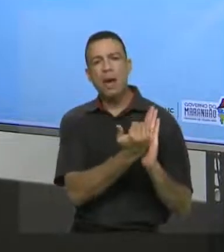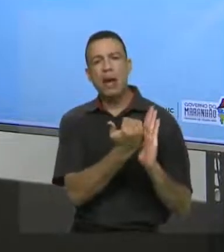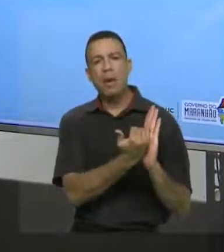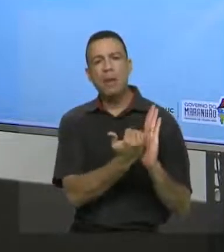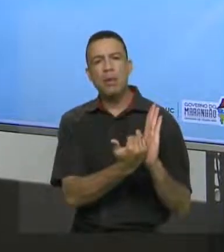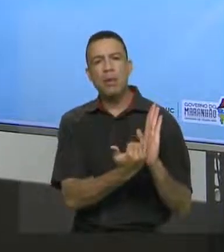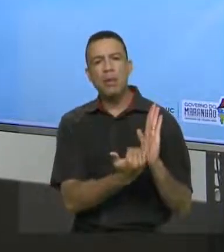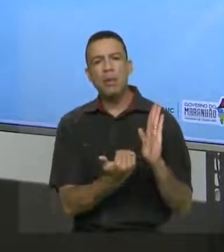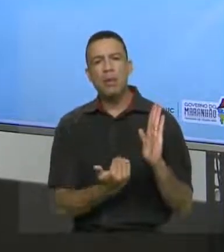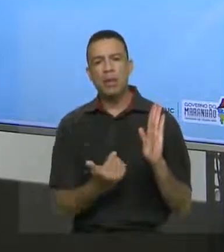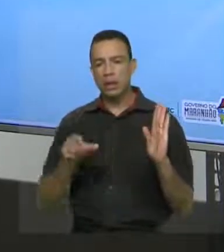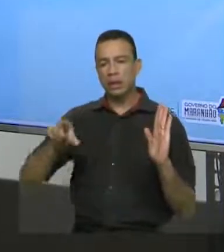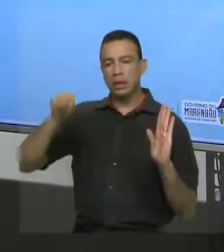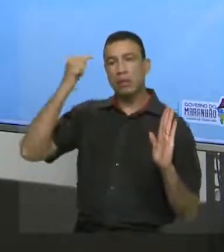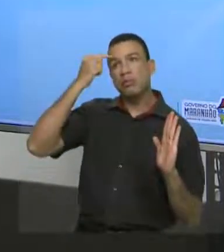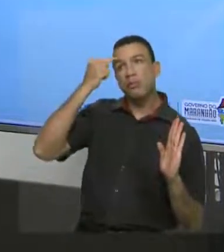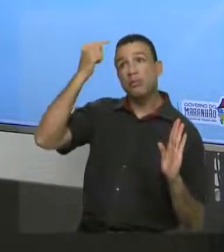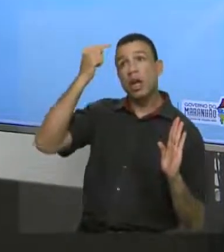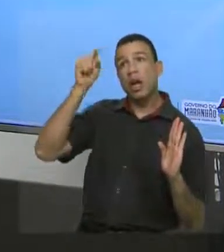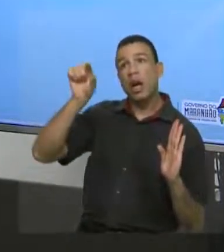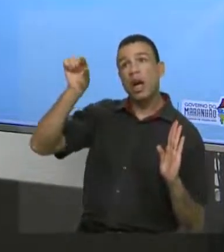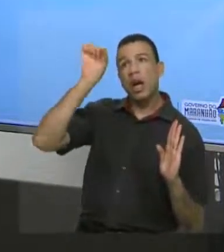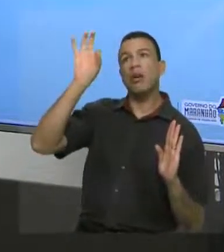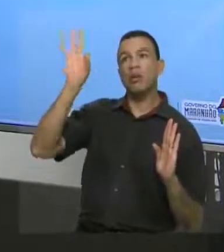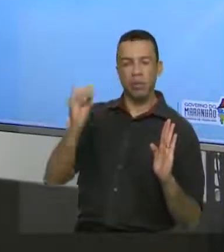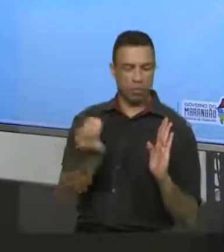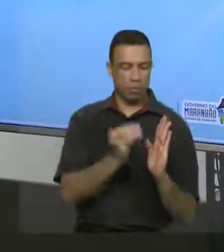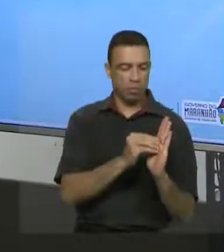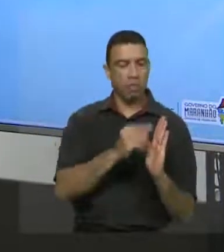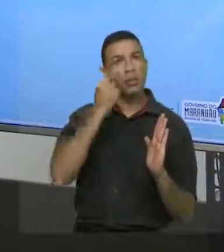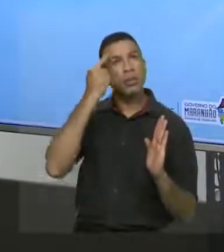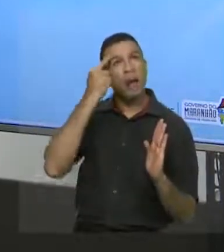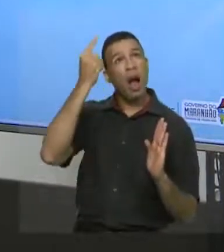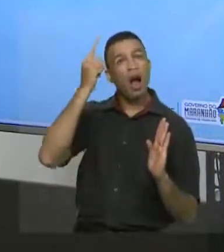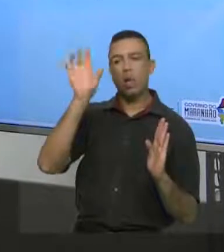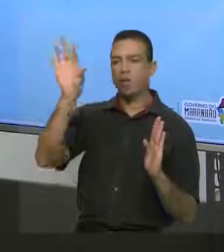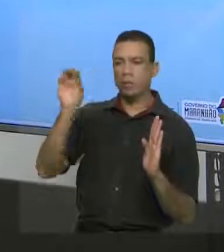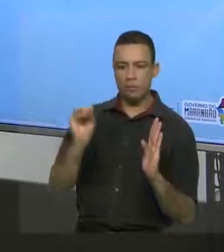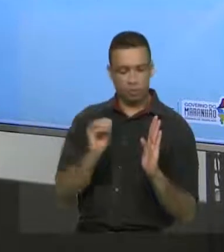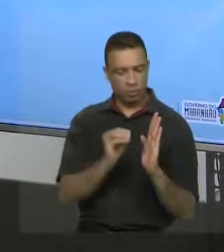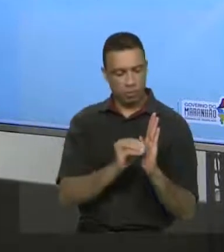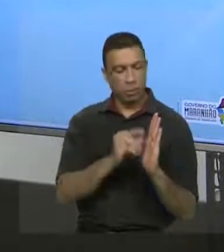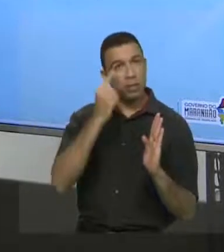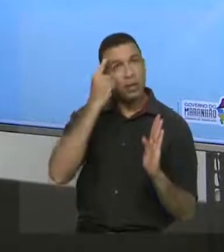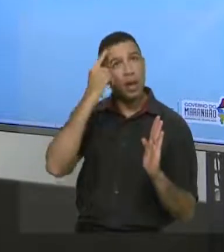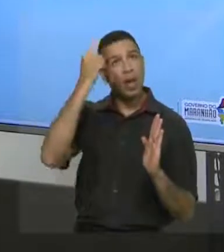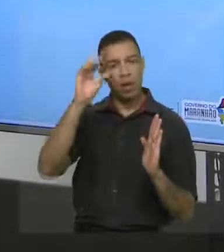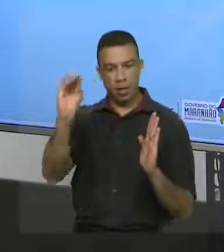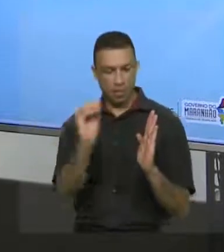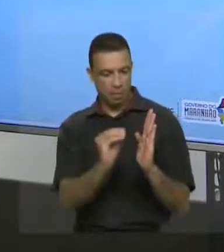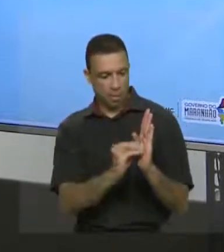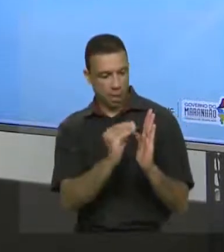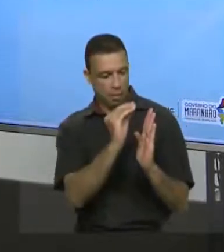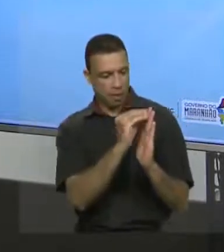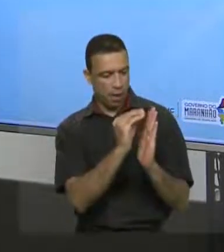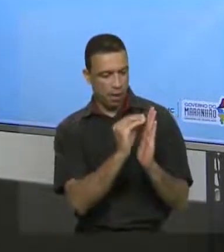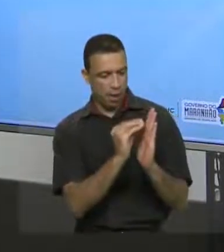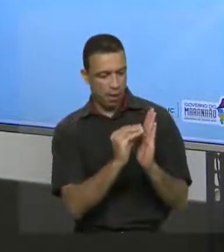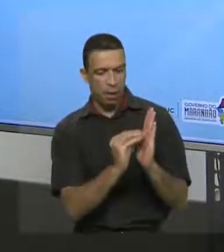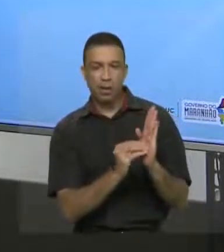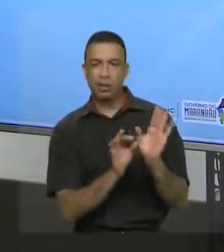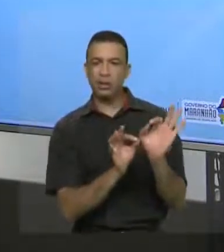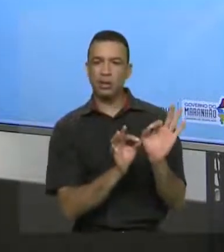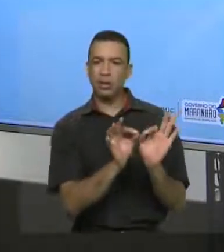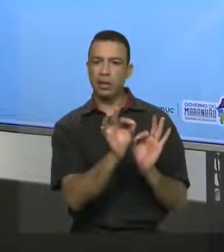selecionou as ideias que você vai trabalhar naquele texto e você conseguiu concatená-las, organizá-las, né? É